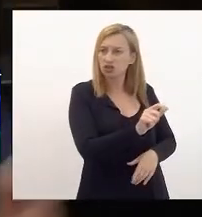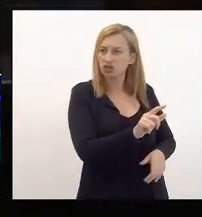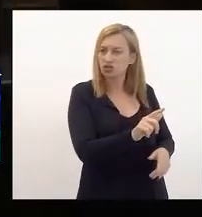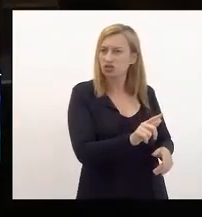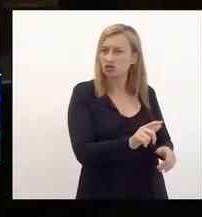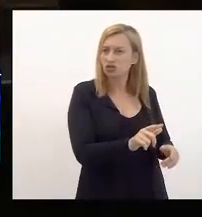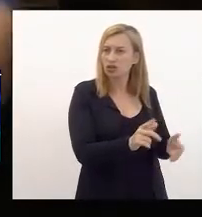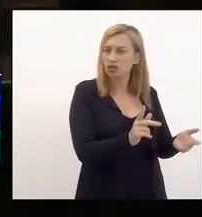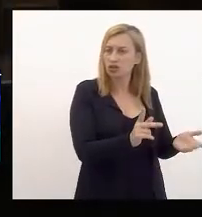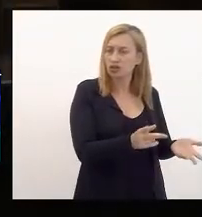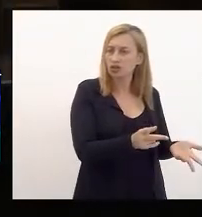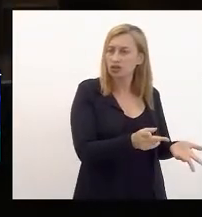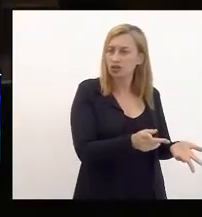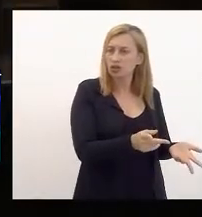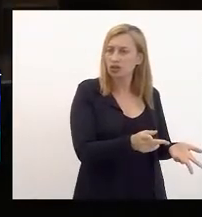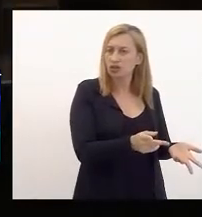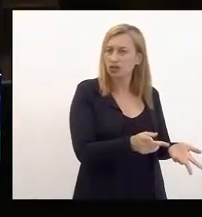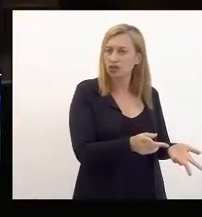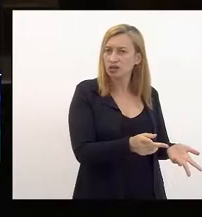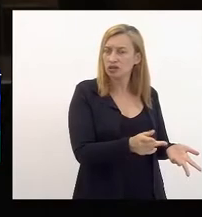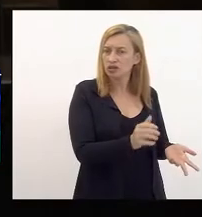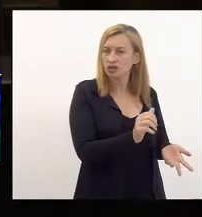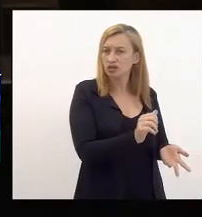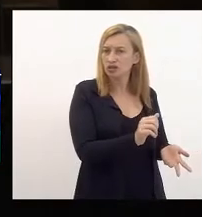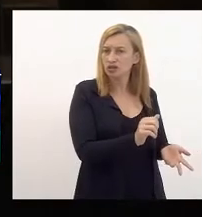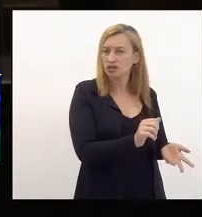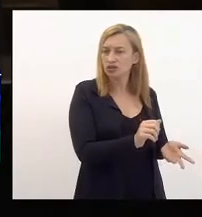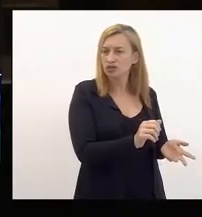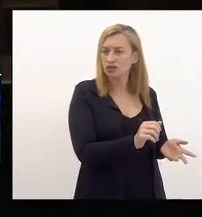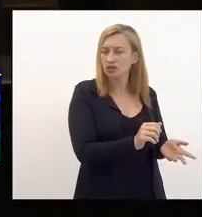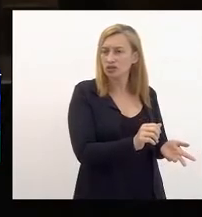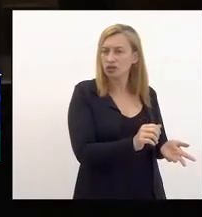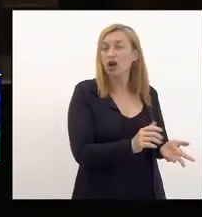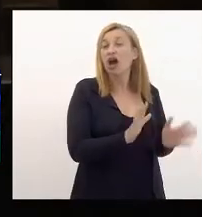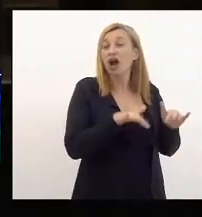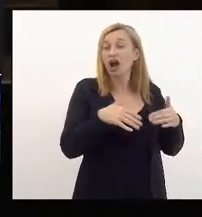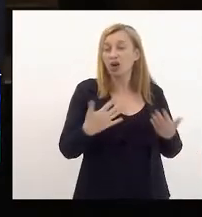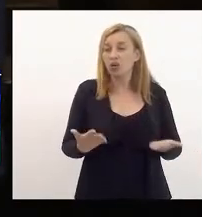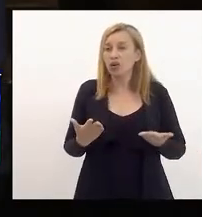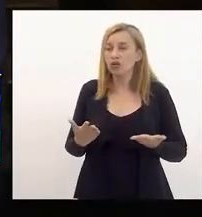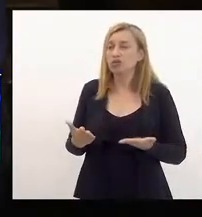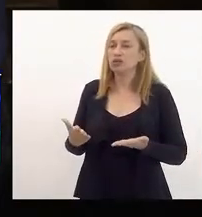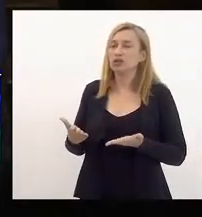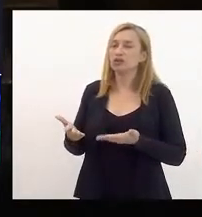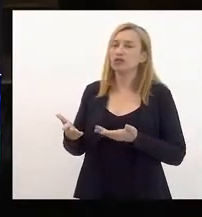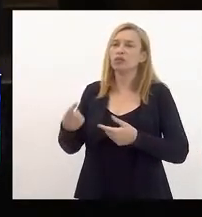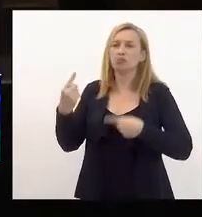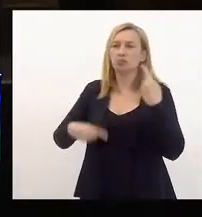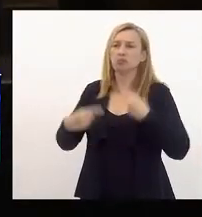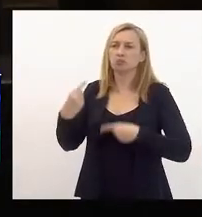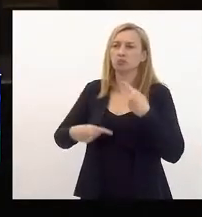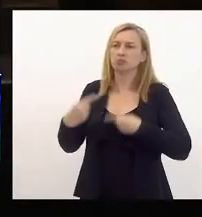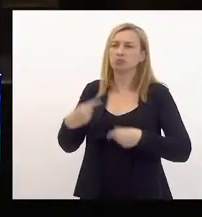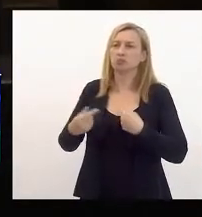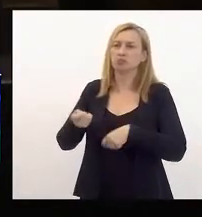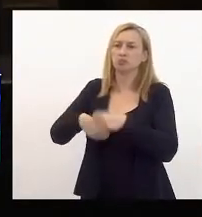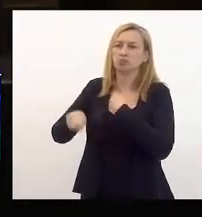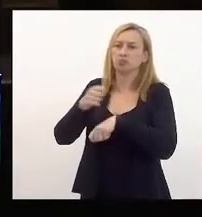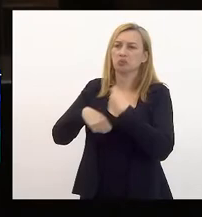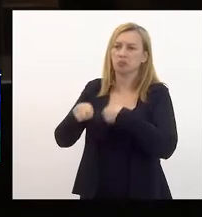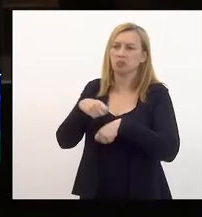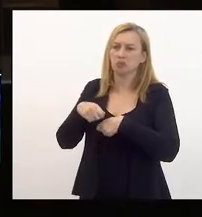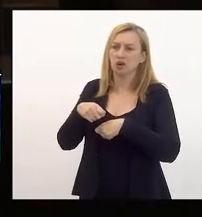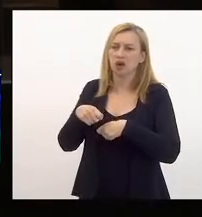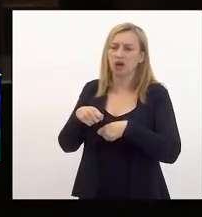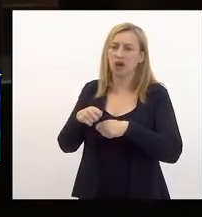favor, deputado. quando se trata exatamente de políticas de caráter econômico, a coisa é totalmente diferente.